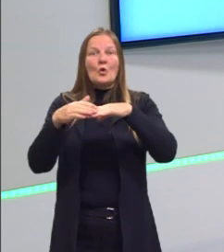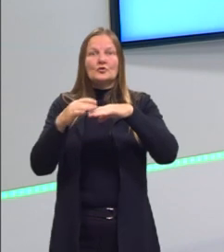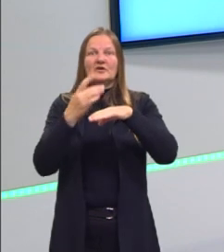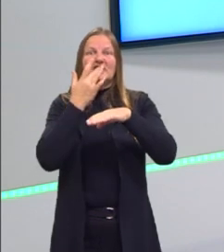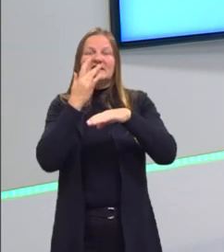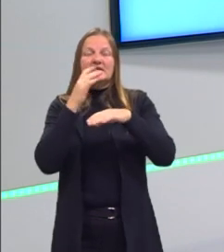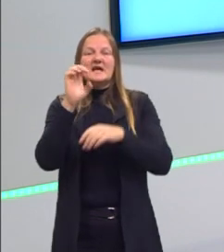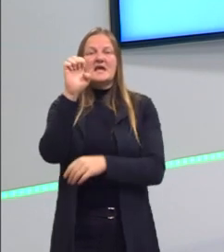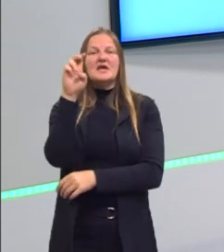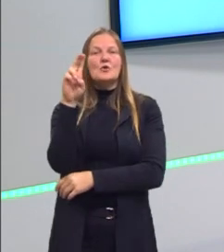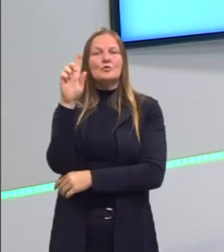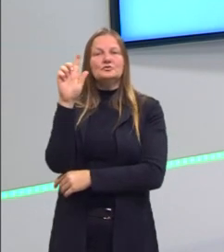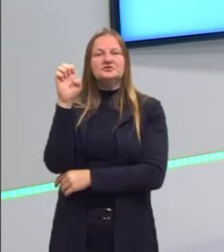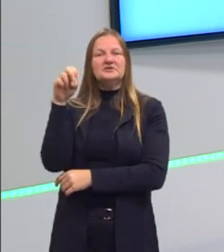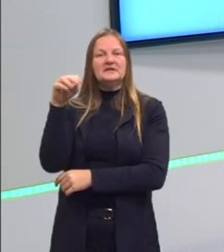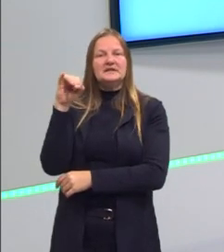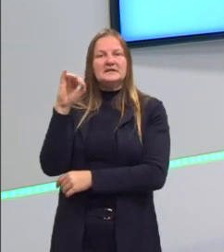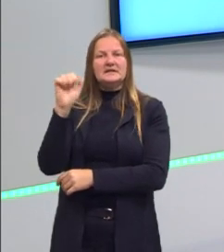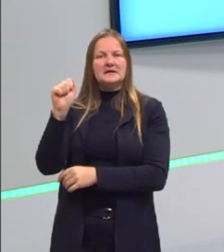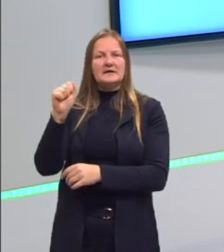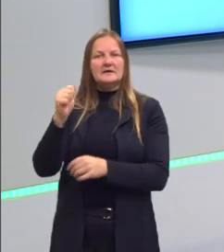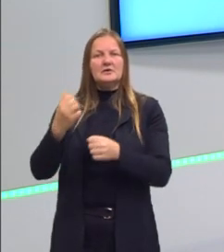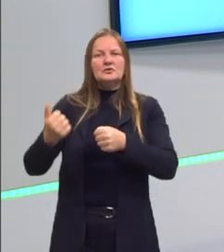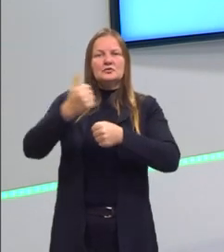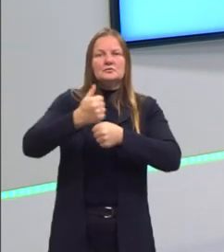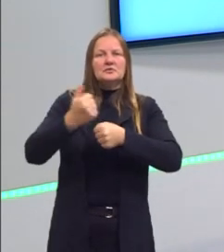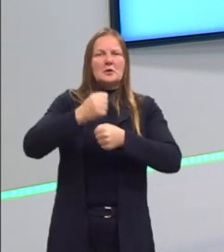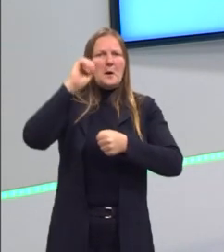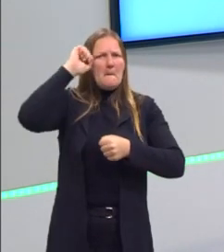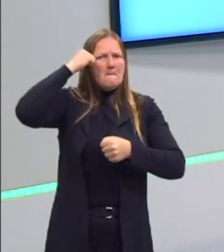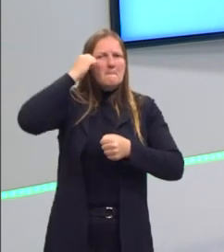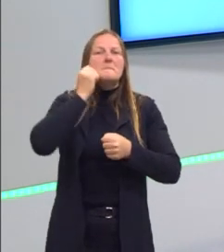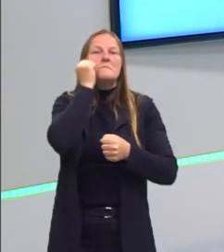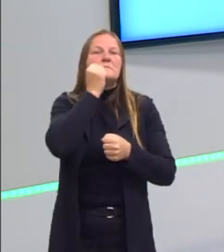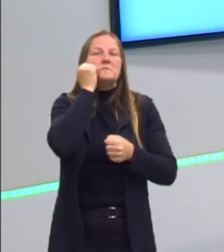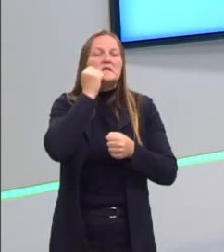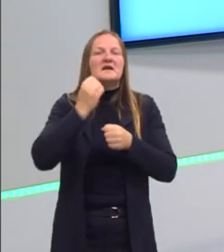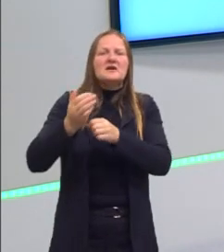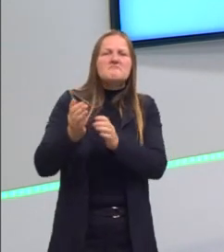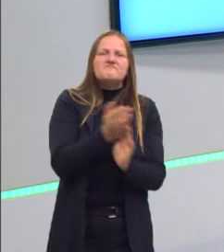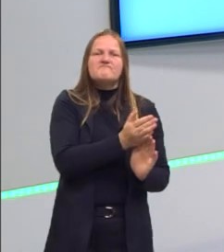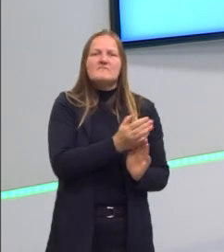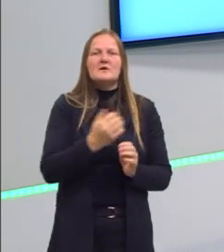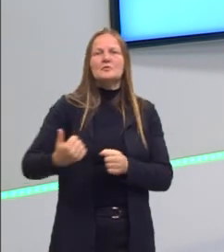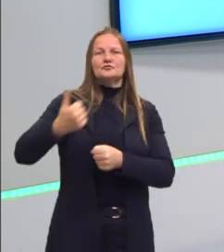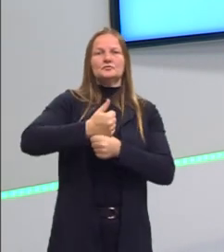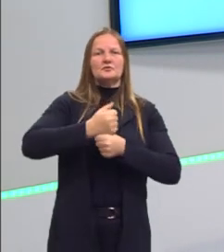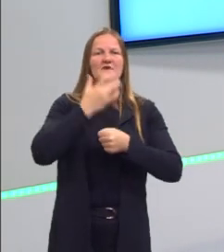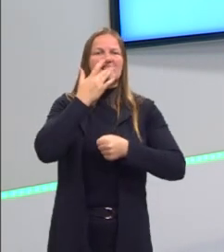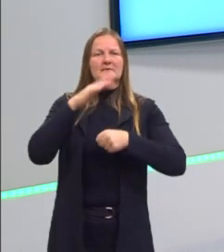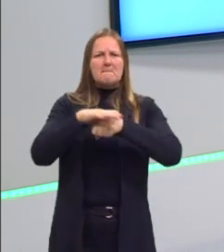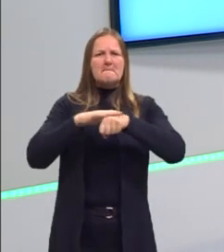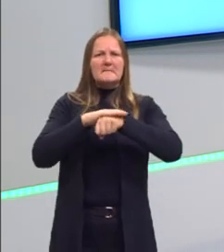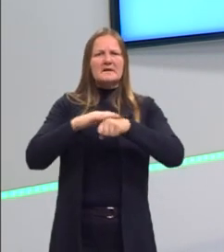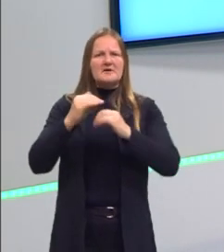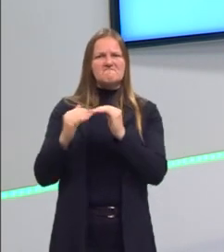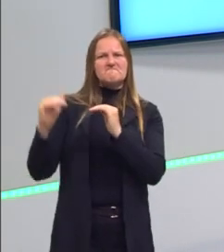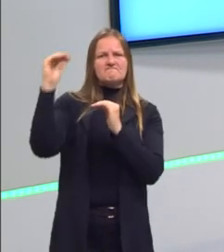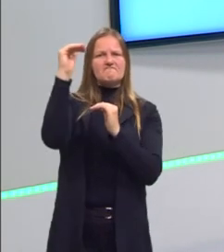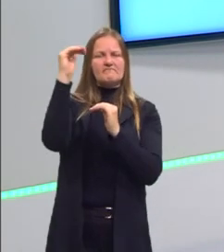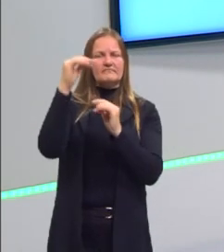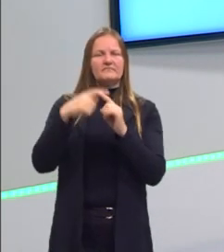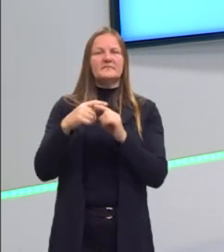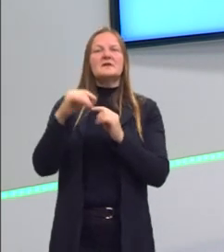ideia eugenista de que se precisava substituir a população negra por uma população branca. Então, se teve uma política de trazer